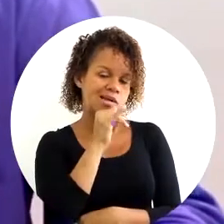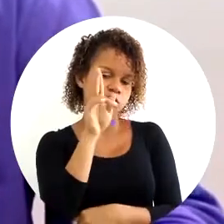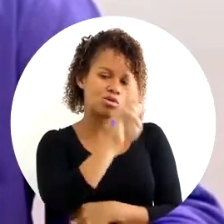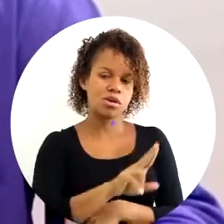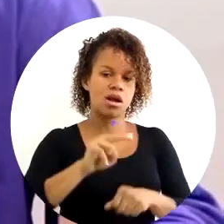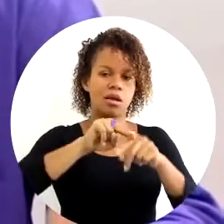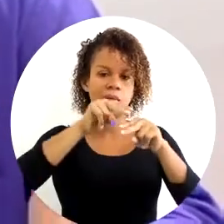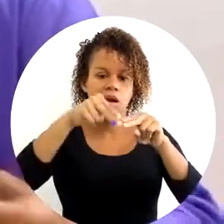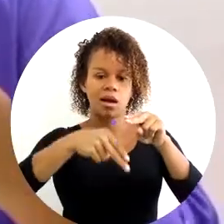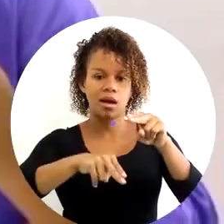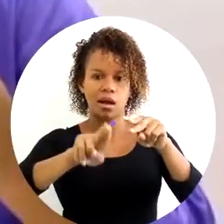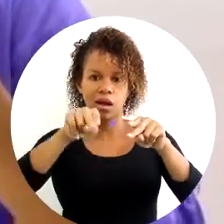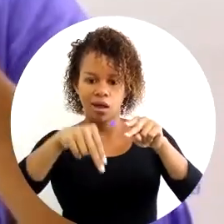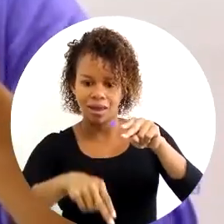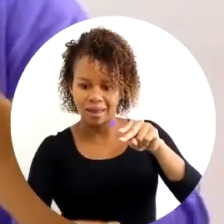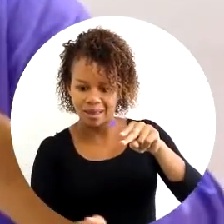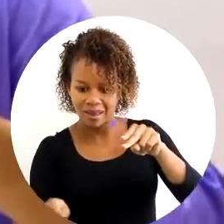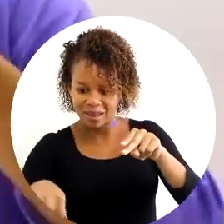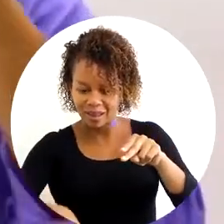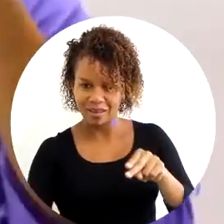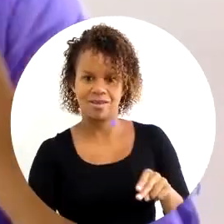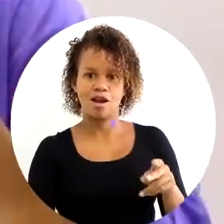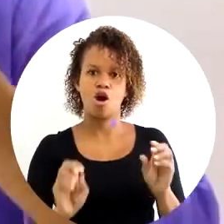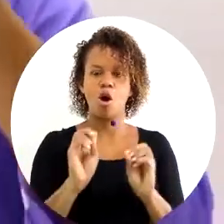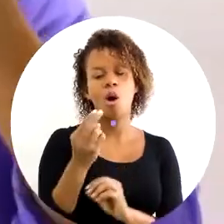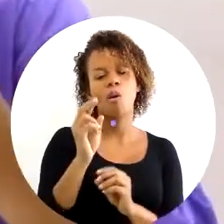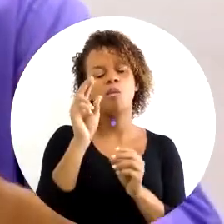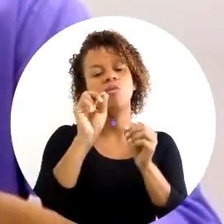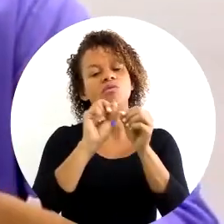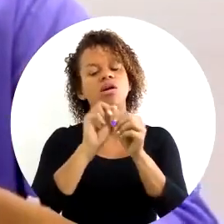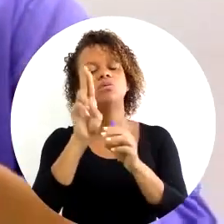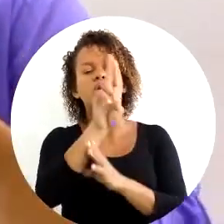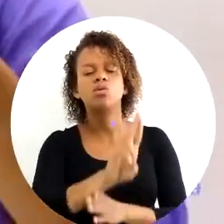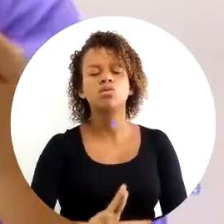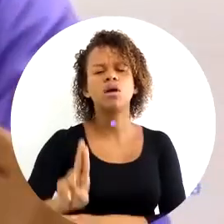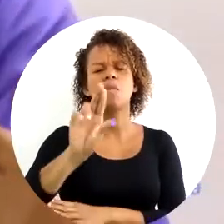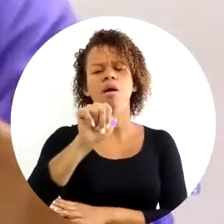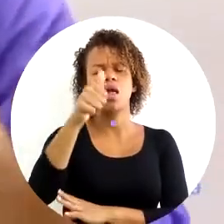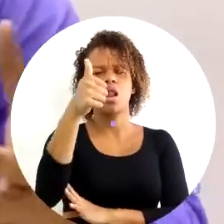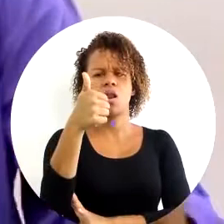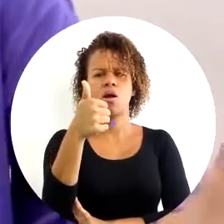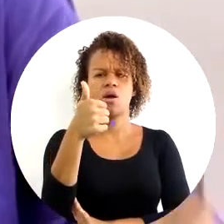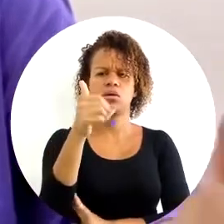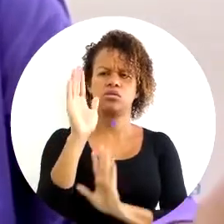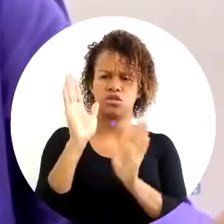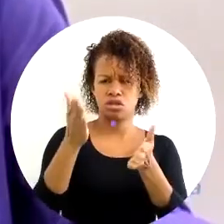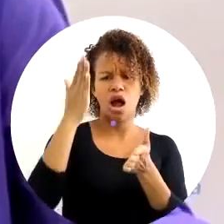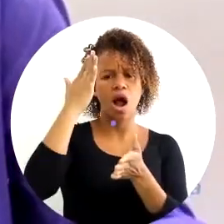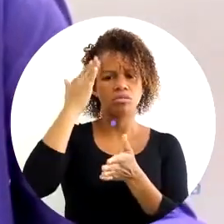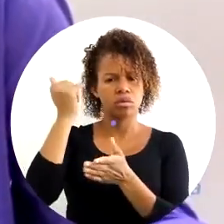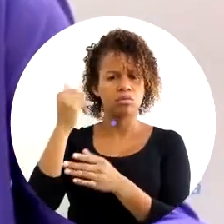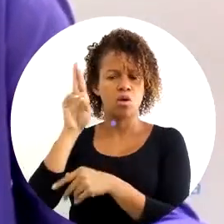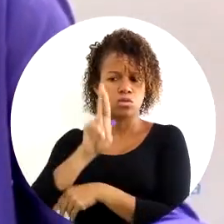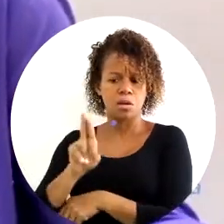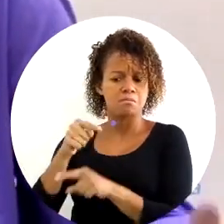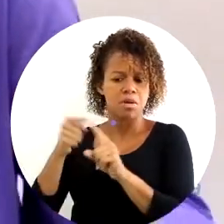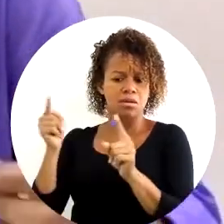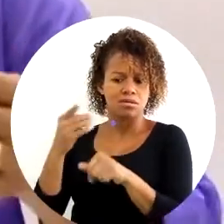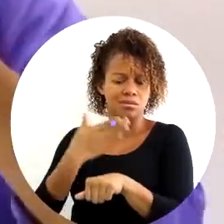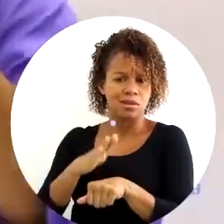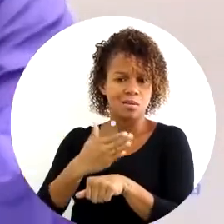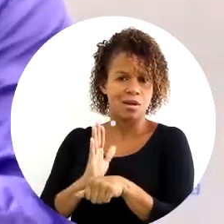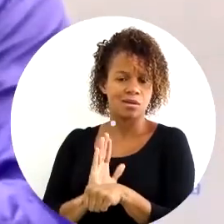usar um paraquedas, por exemplo, ou dizer como eu faço para usar melhor o paraquedas que você já, porventura, já sabia usar.